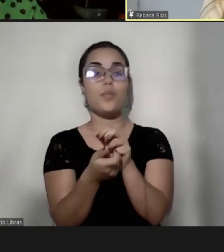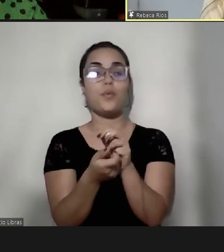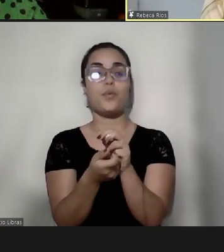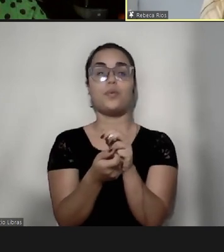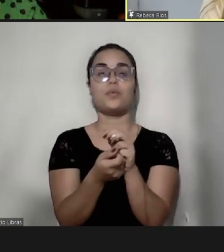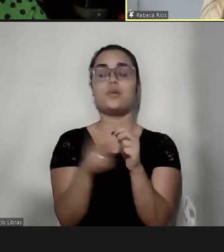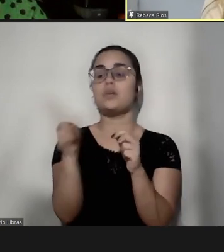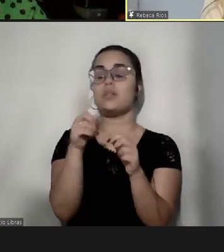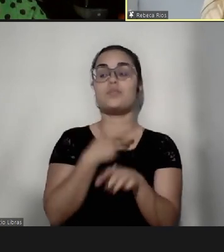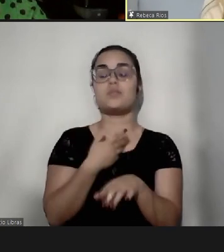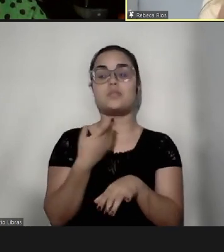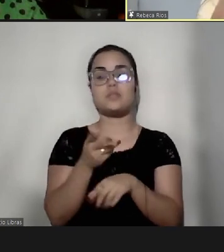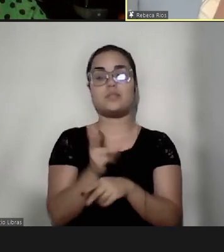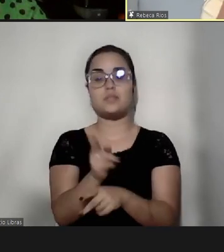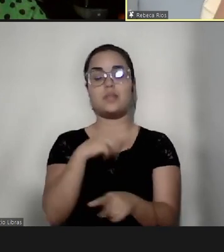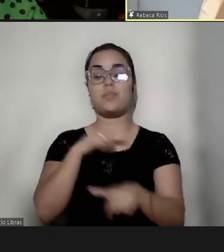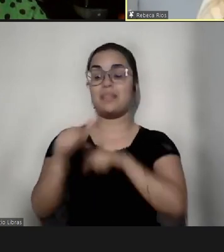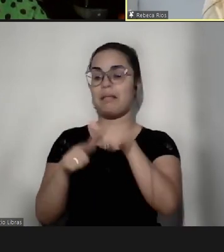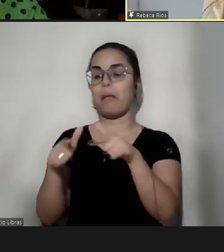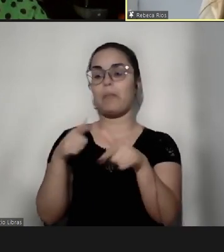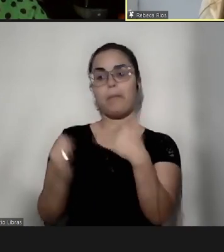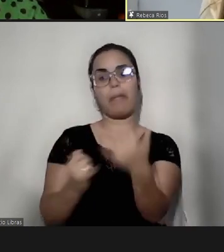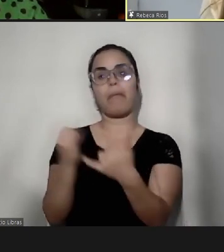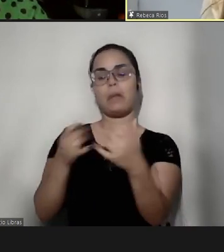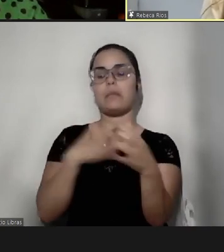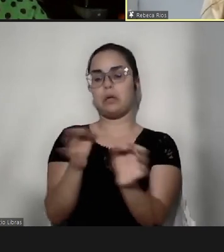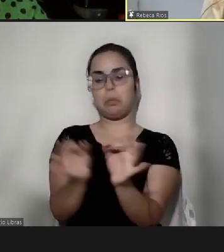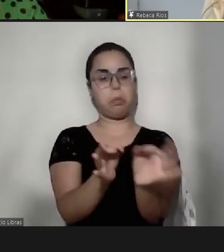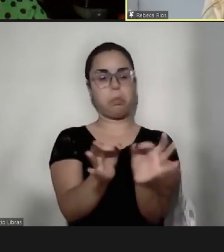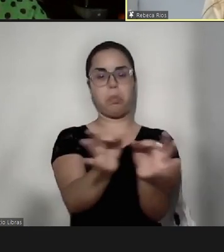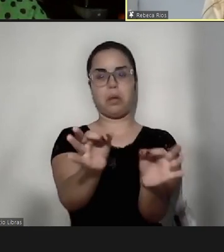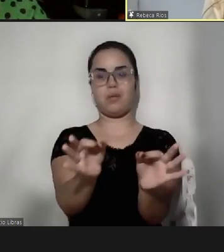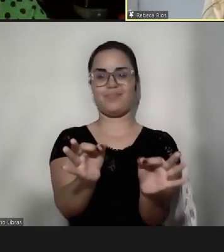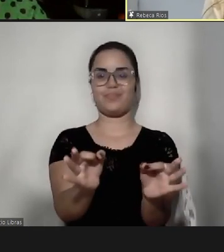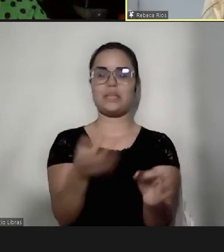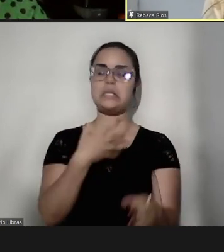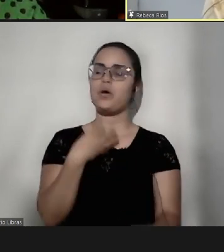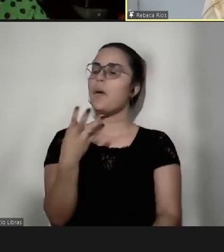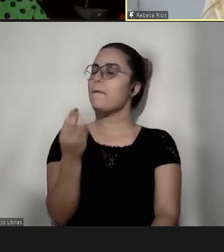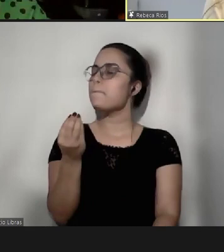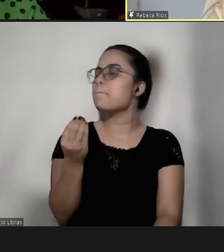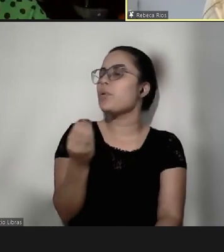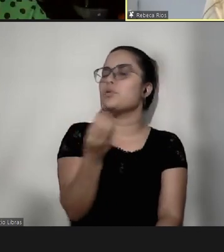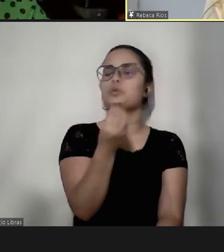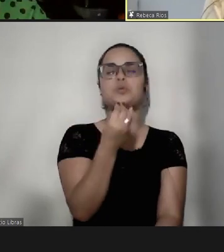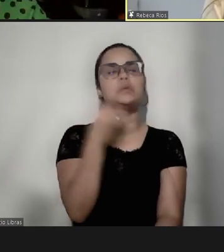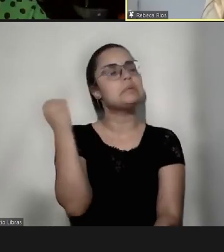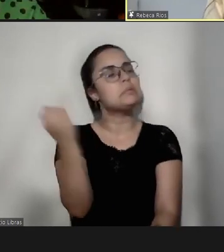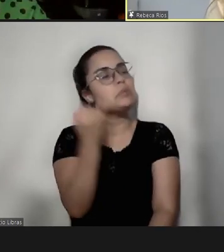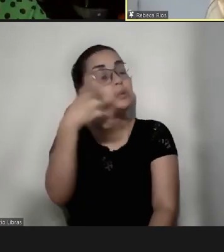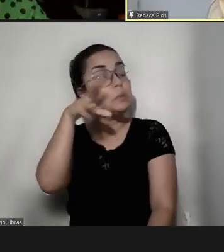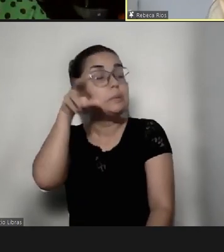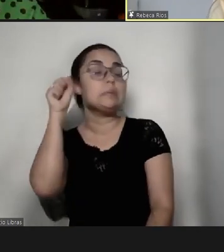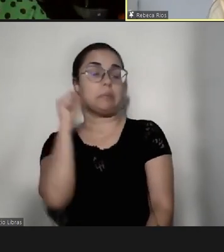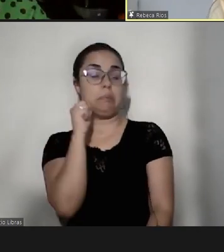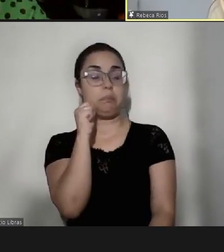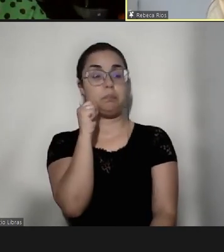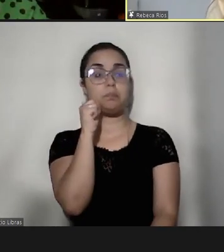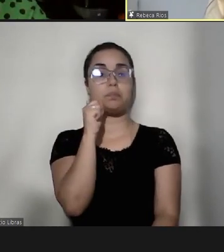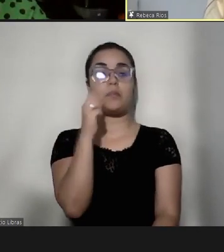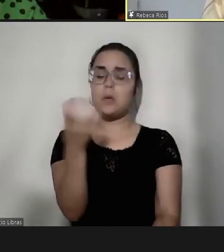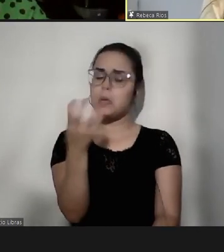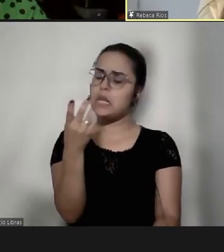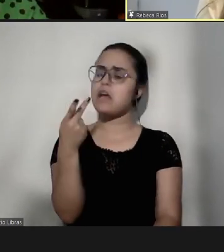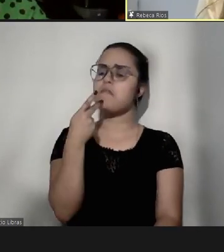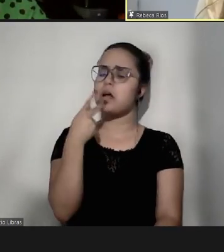atividades direcionadas. Então, assim, isso foi muito, muito importante de ouvir e eu queria aproveitar